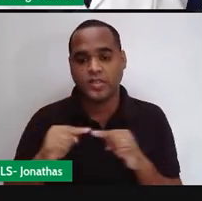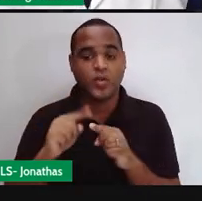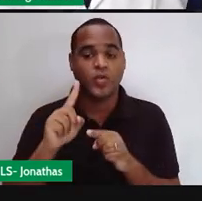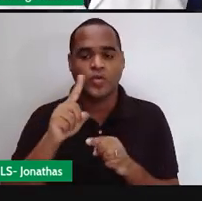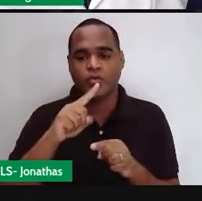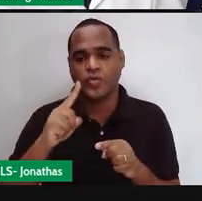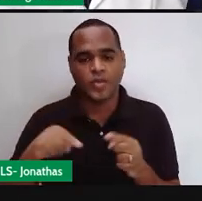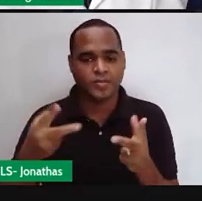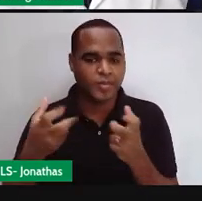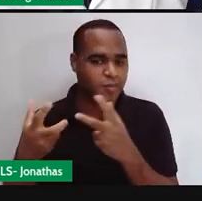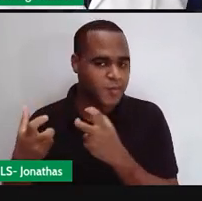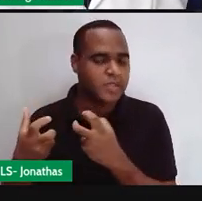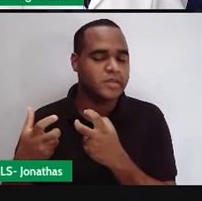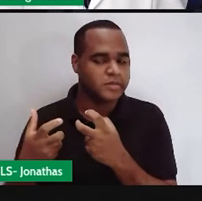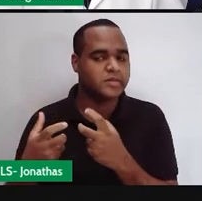viu.